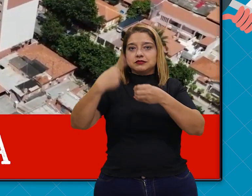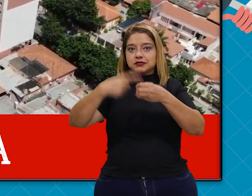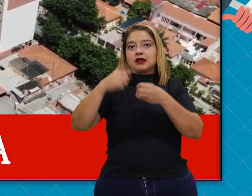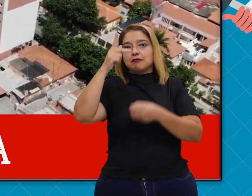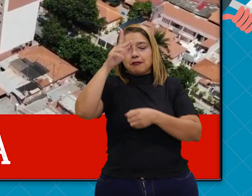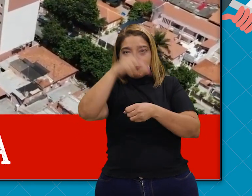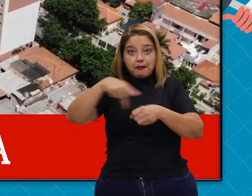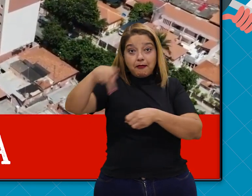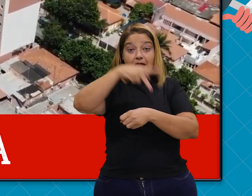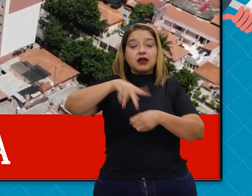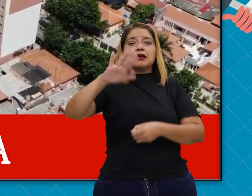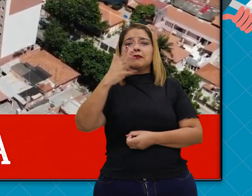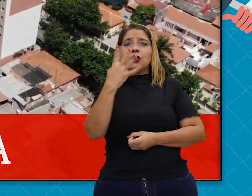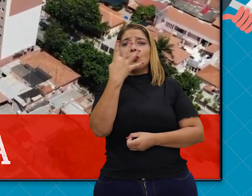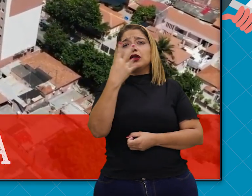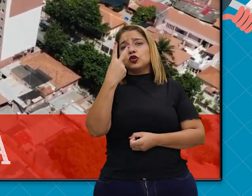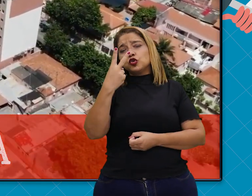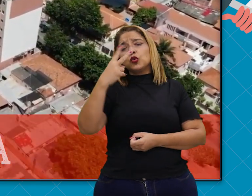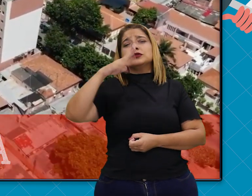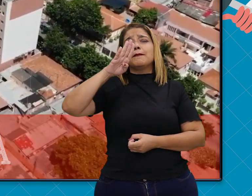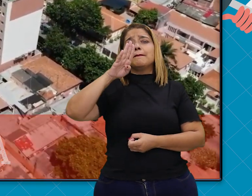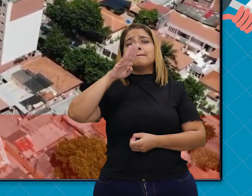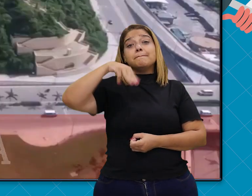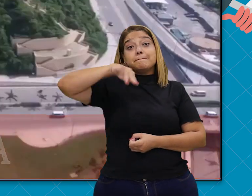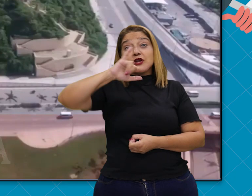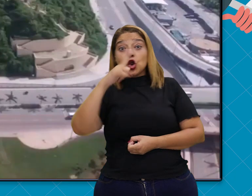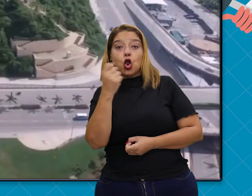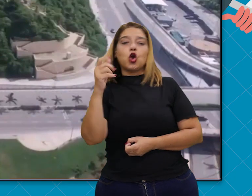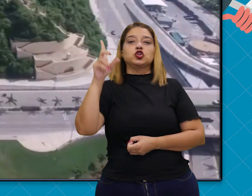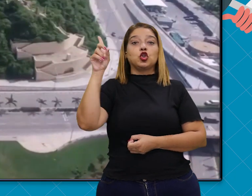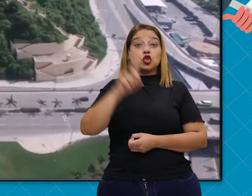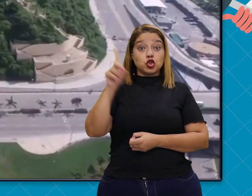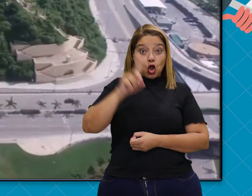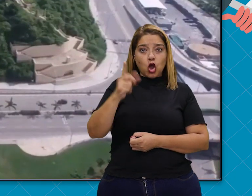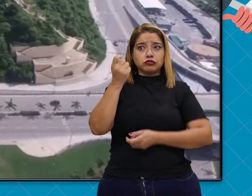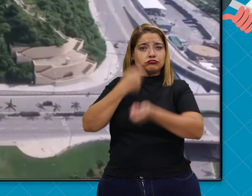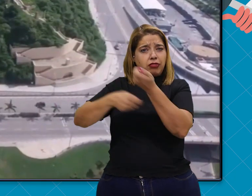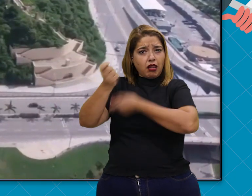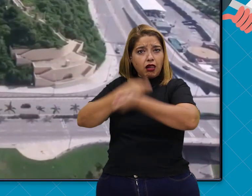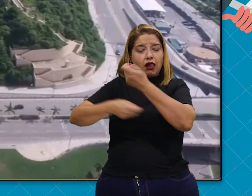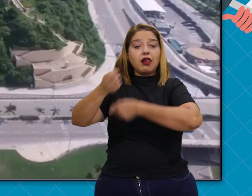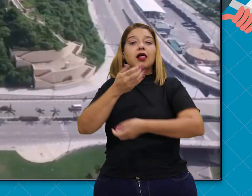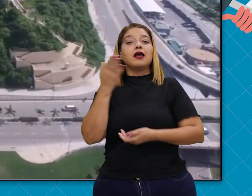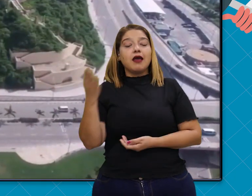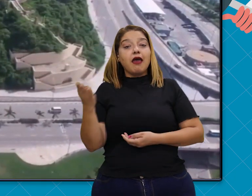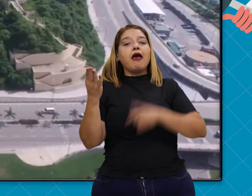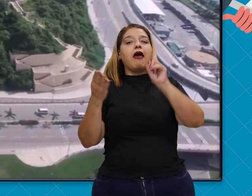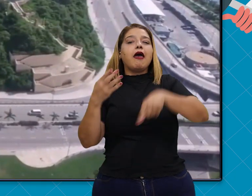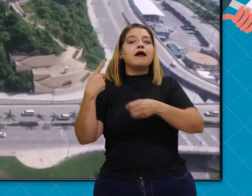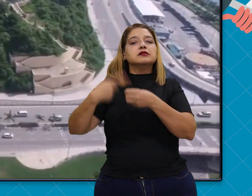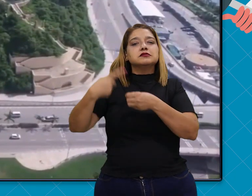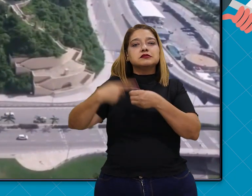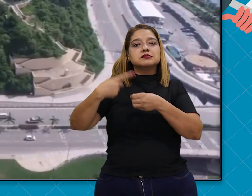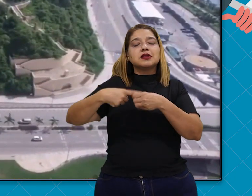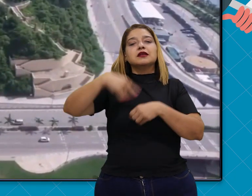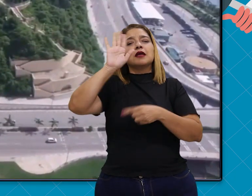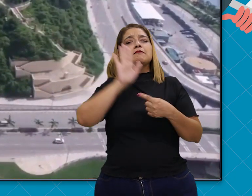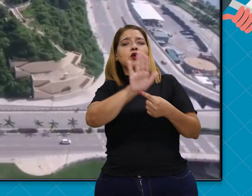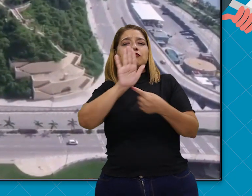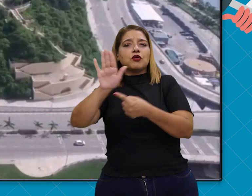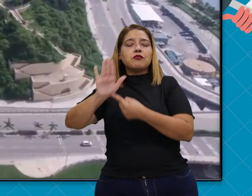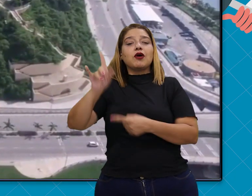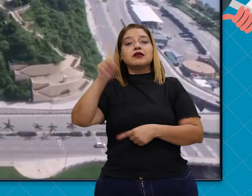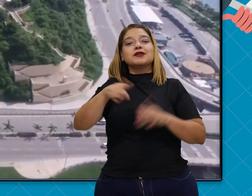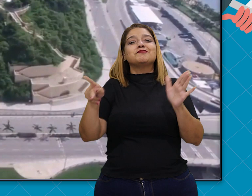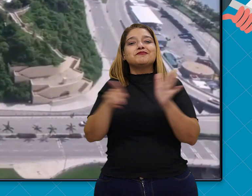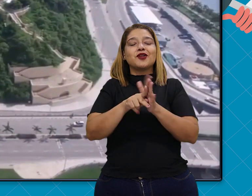bilhões de dólares. E Luanda é o principal porto administrativo de Angola e também o porto